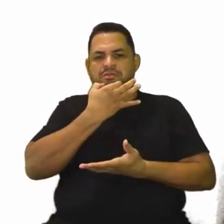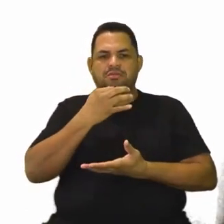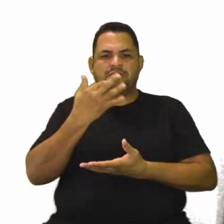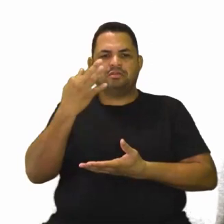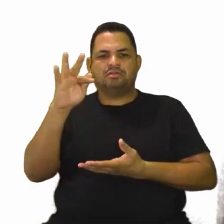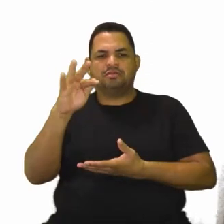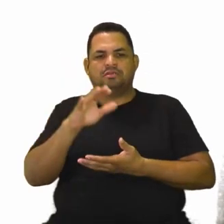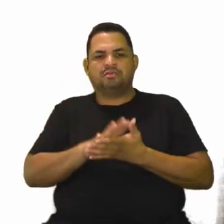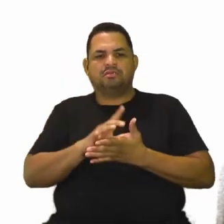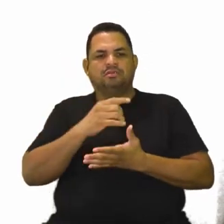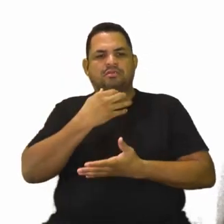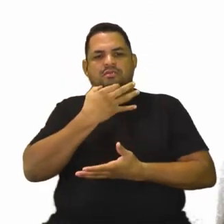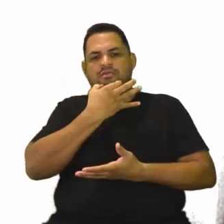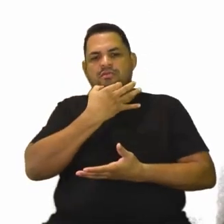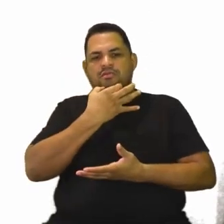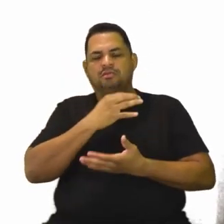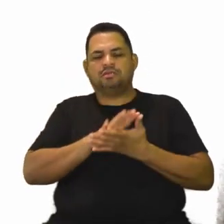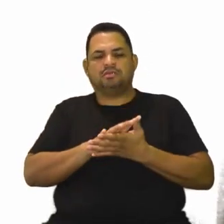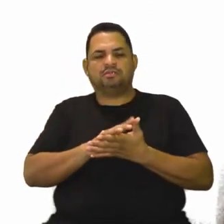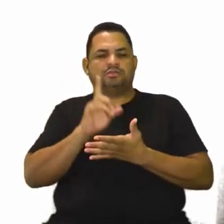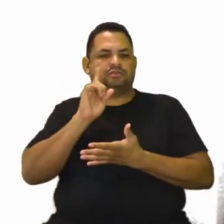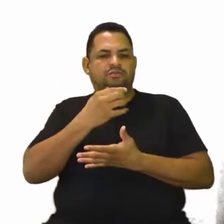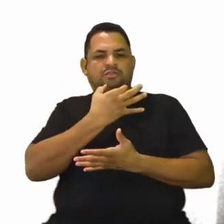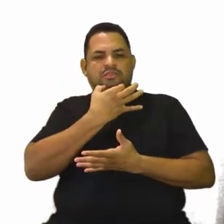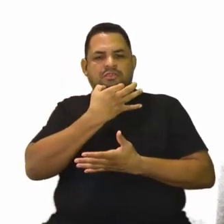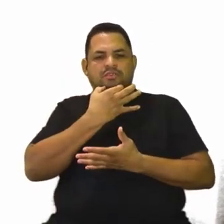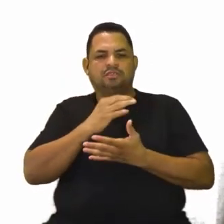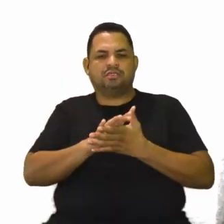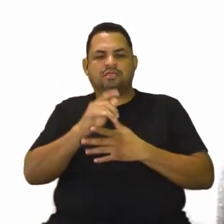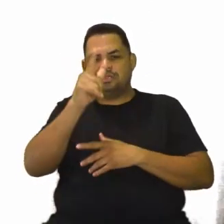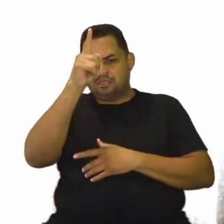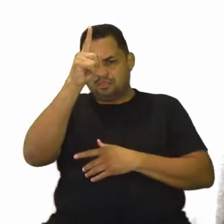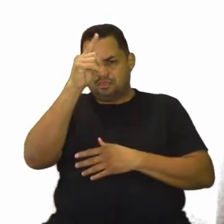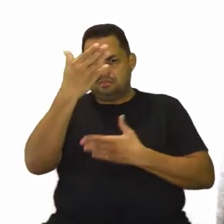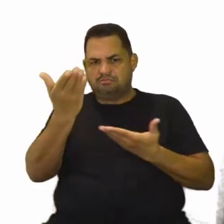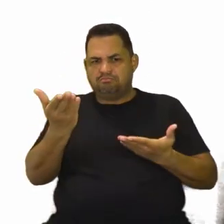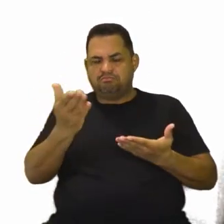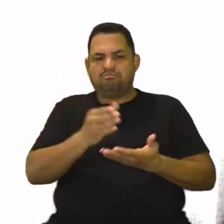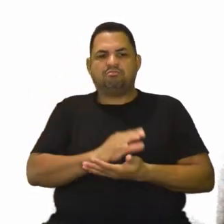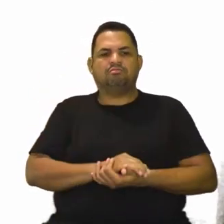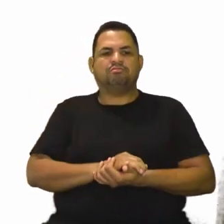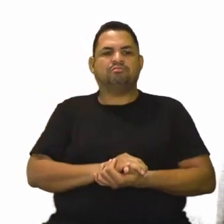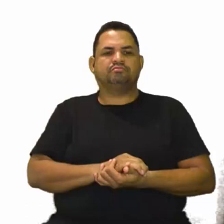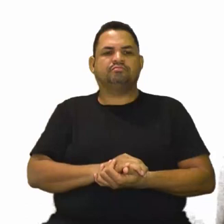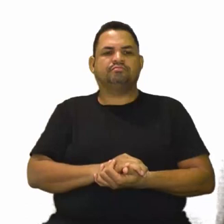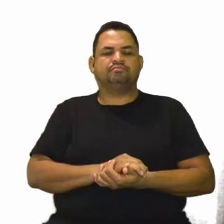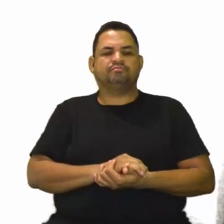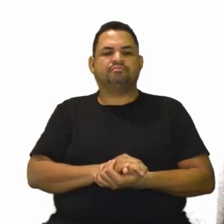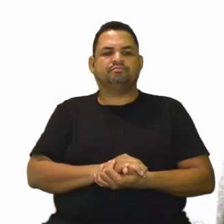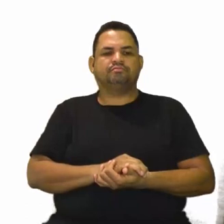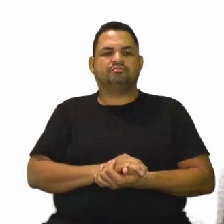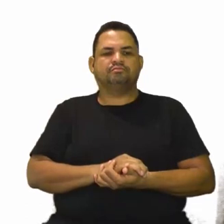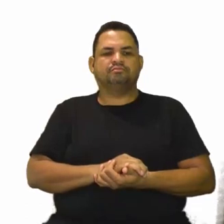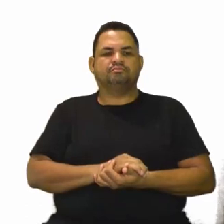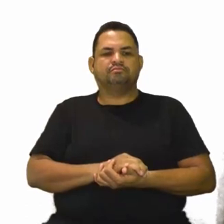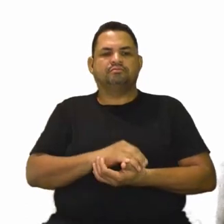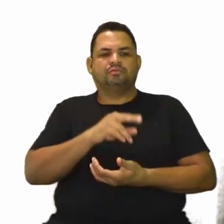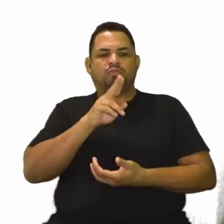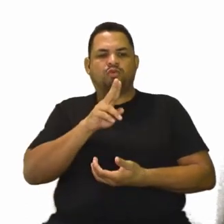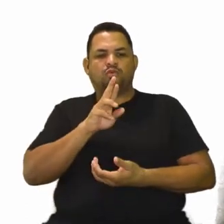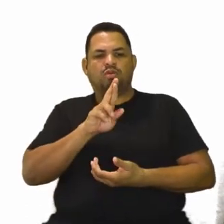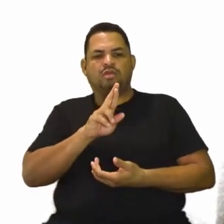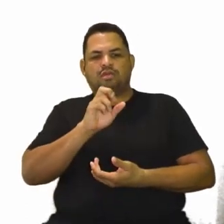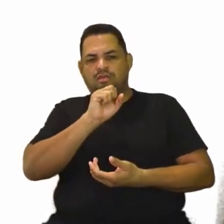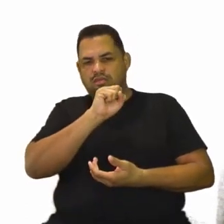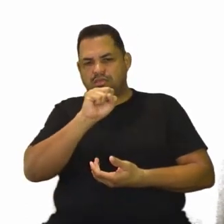Nós estamos falando dos Estados Unidos, Inglaterra e Alemanha? Será que a Alemanha estava nessa aí? Da União